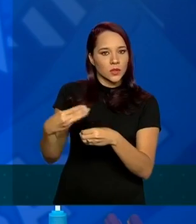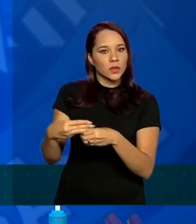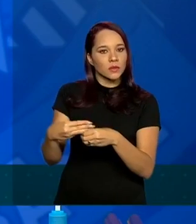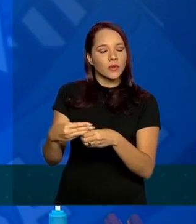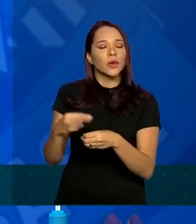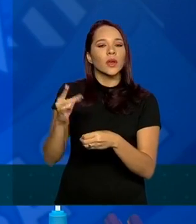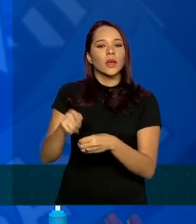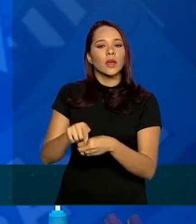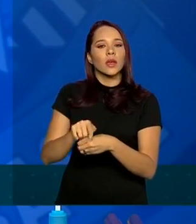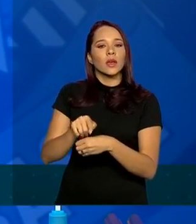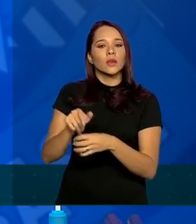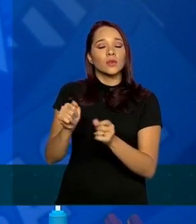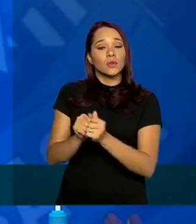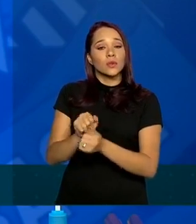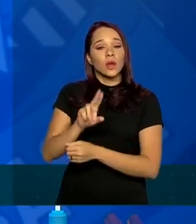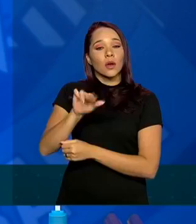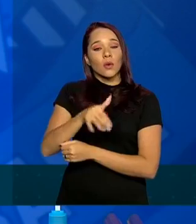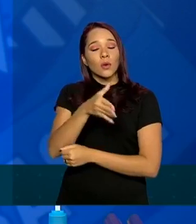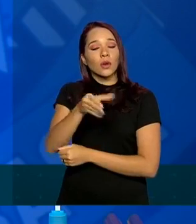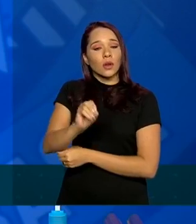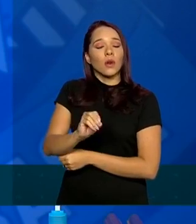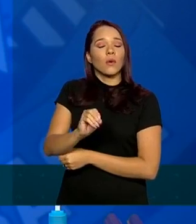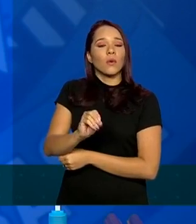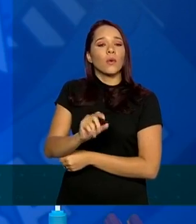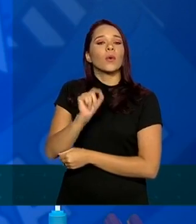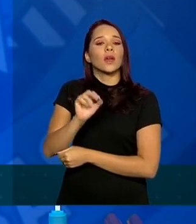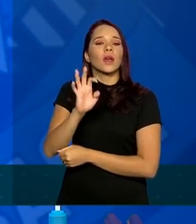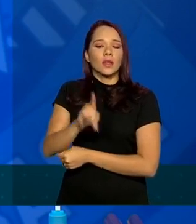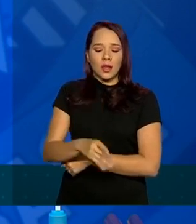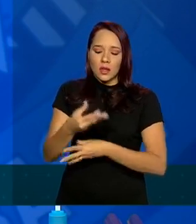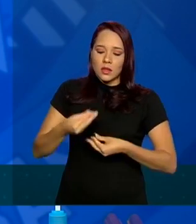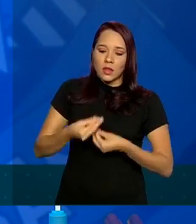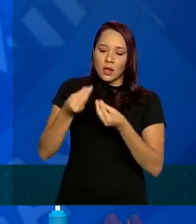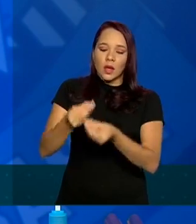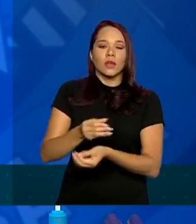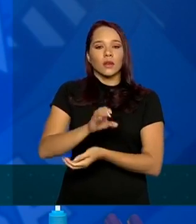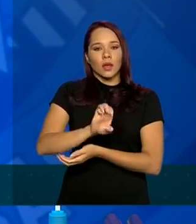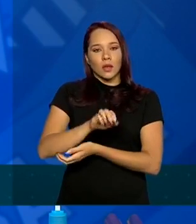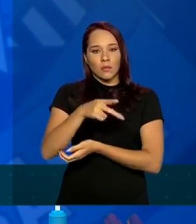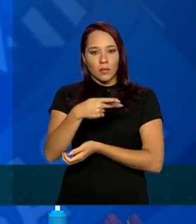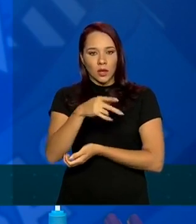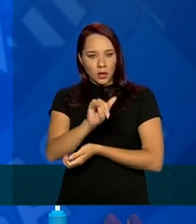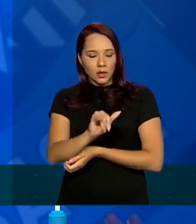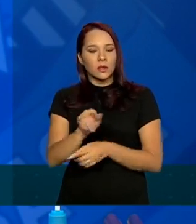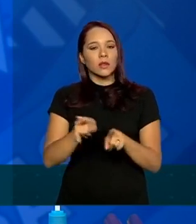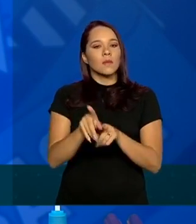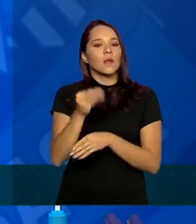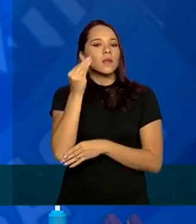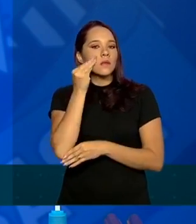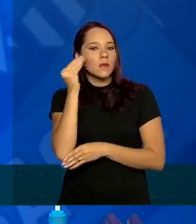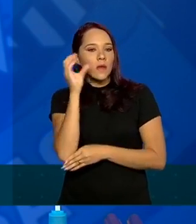e a União a oferta de EPIs e testes rápidos.